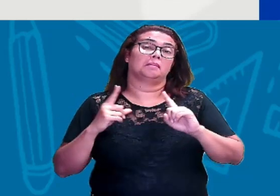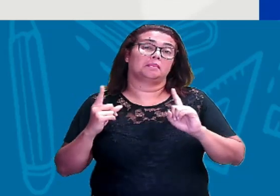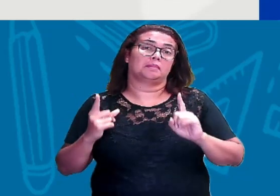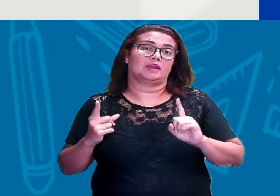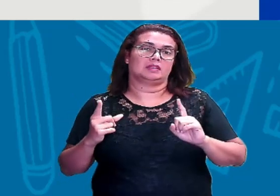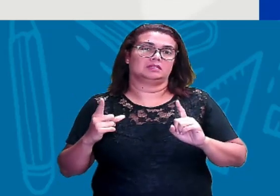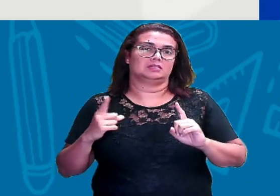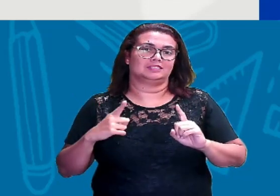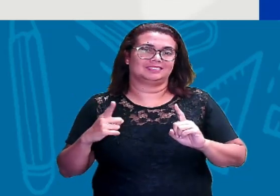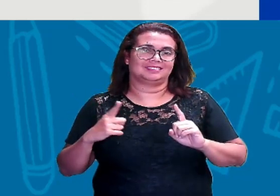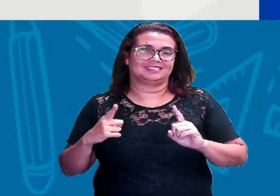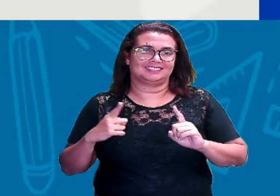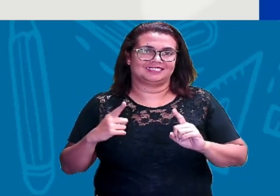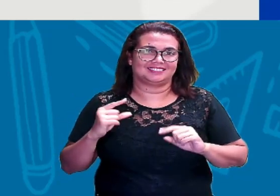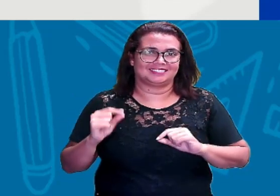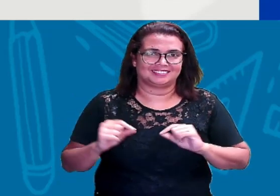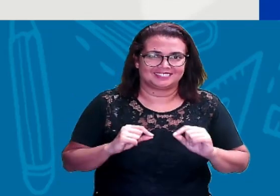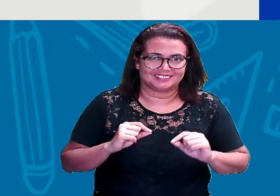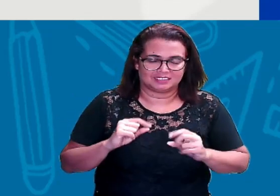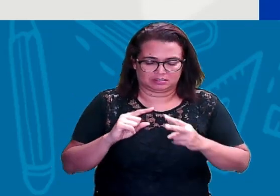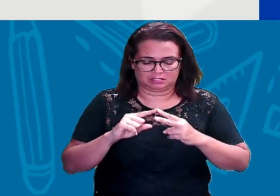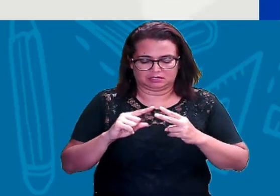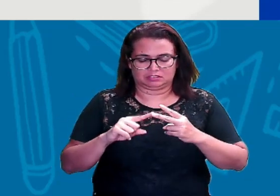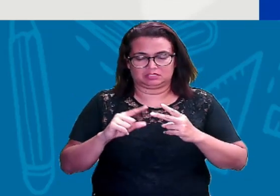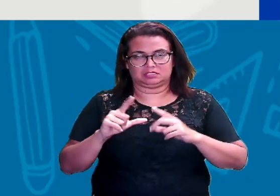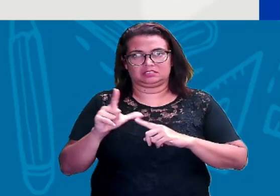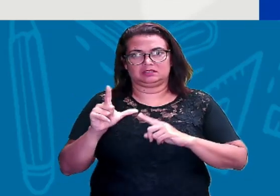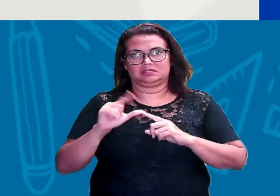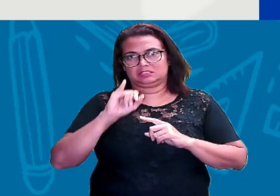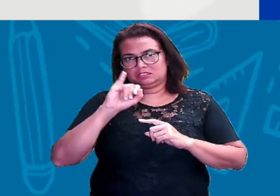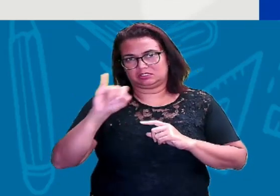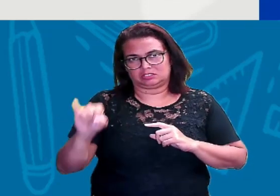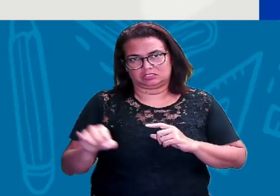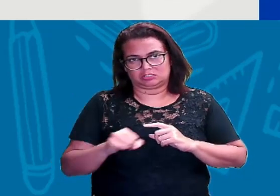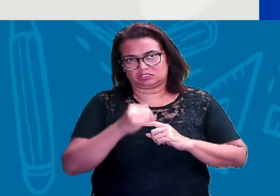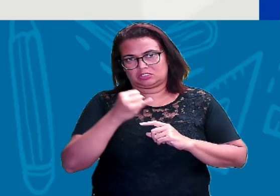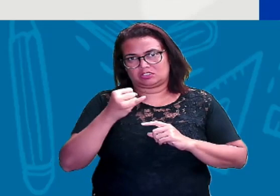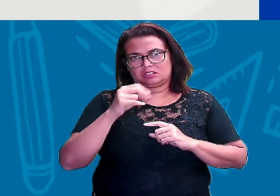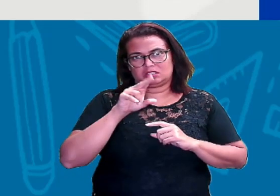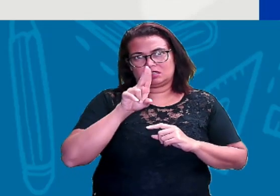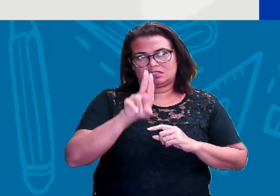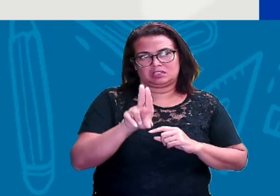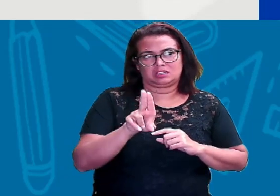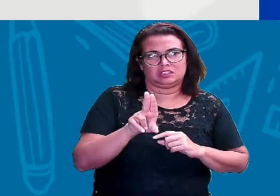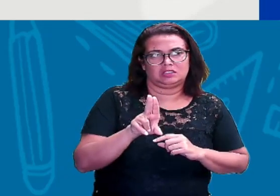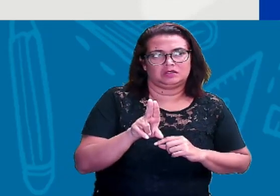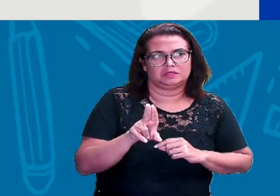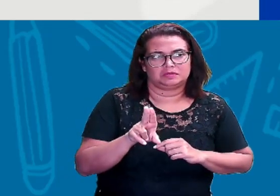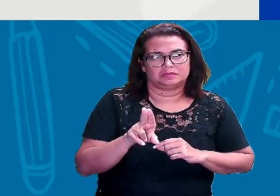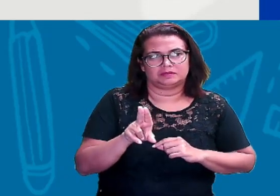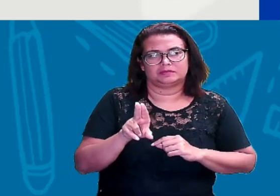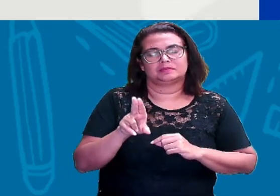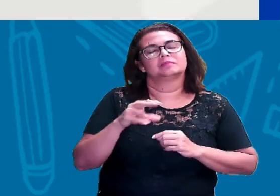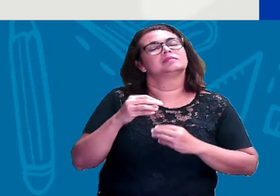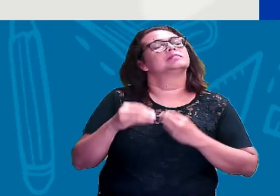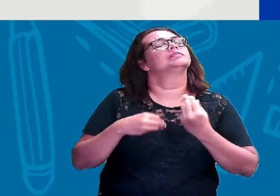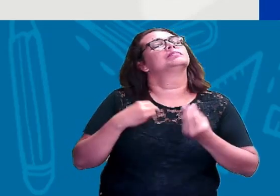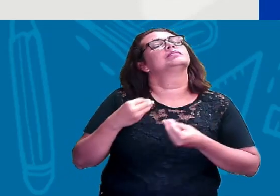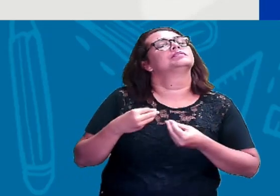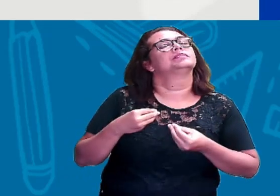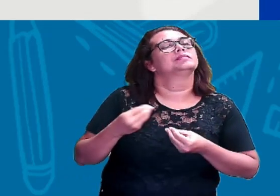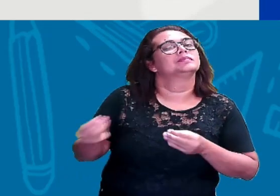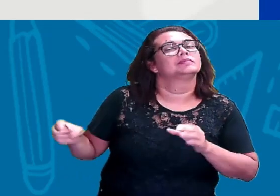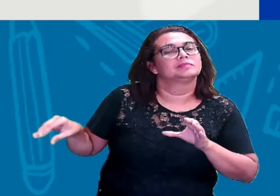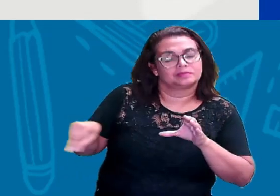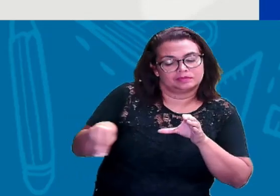a gente tem outra coisa aí sobre essas outras duas letras, que é o J e o U. Gente, elas foram introduzidas no